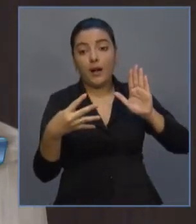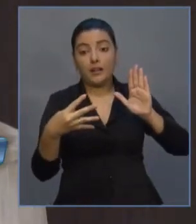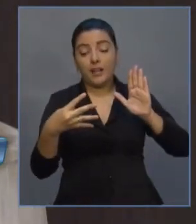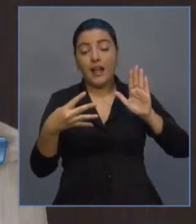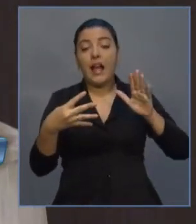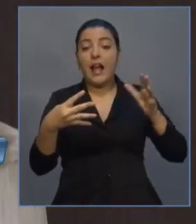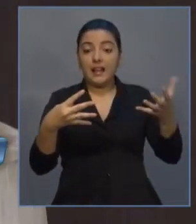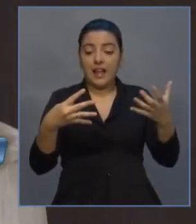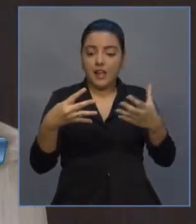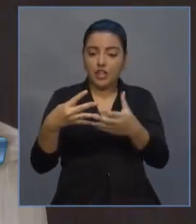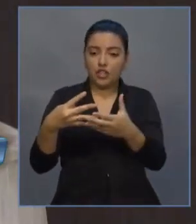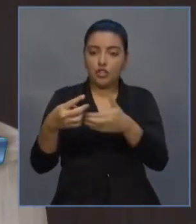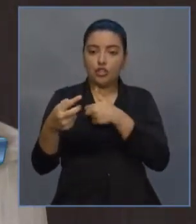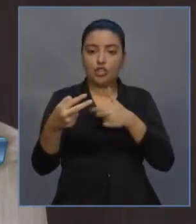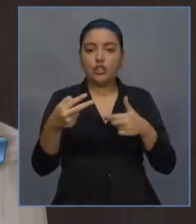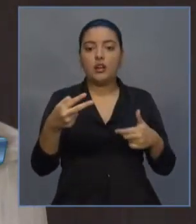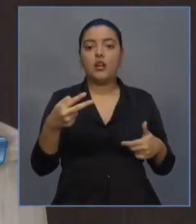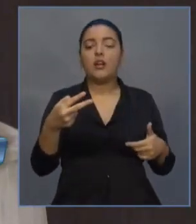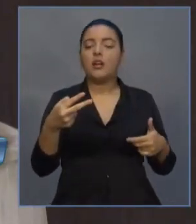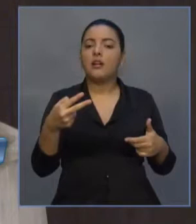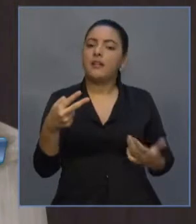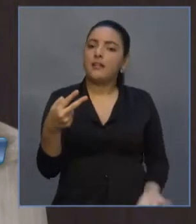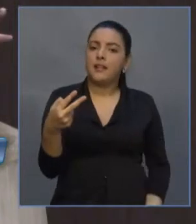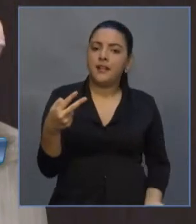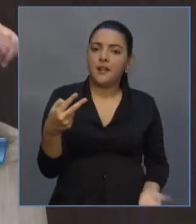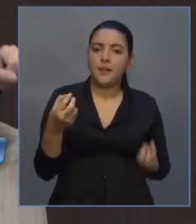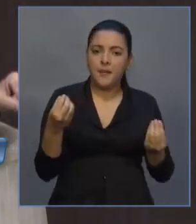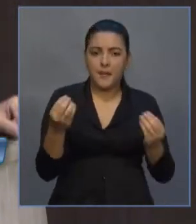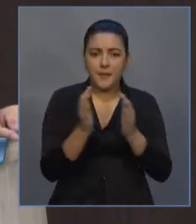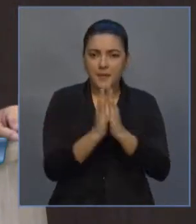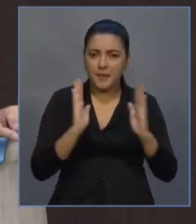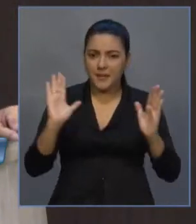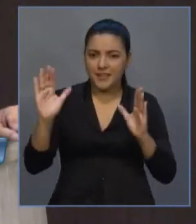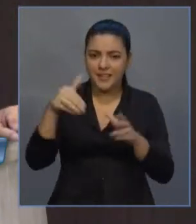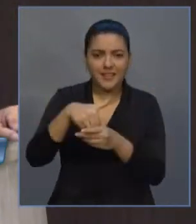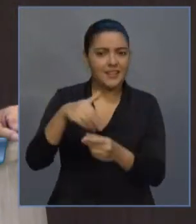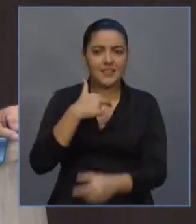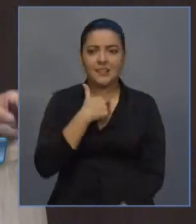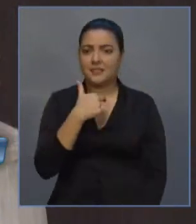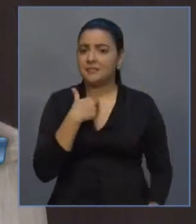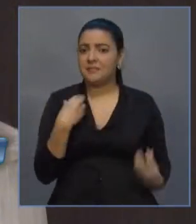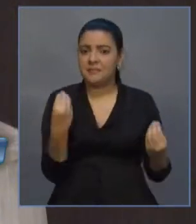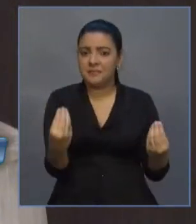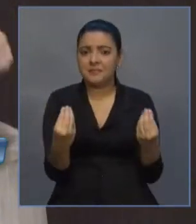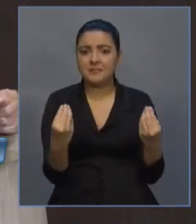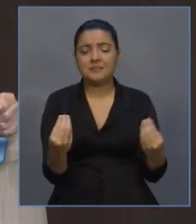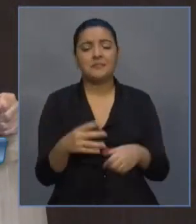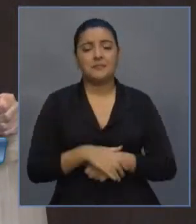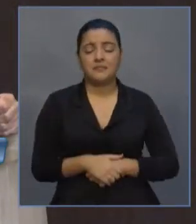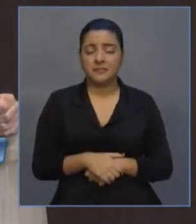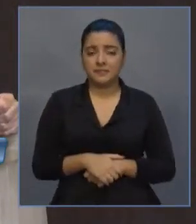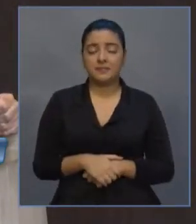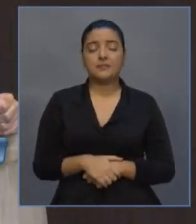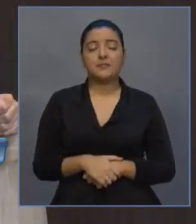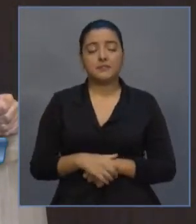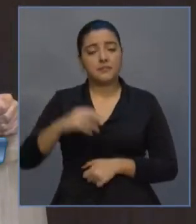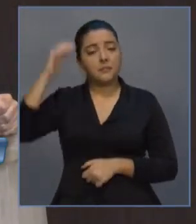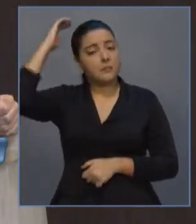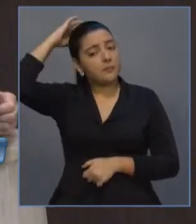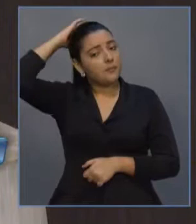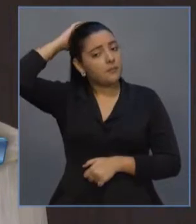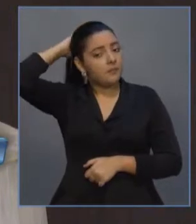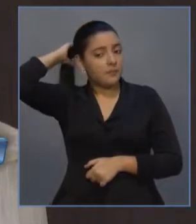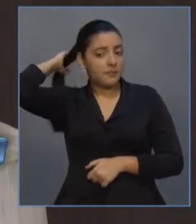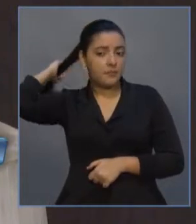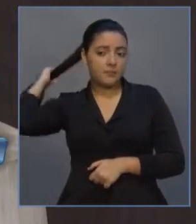retira dois critérios em plena campanha eleitoral. Em plena campanha eleitoral. Tanto,